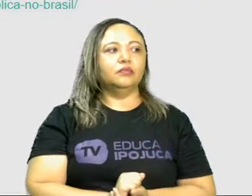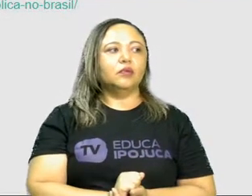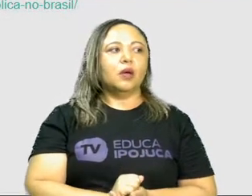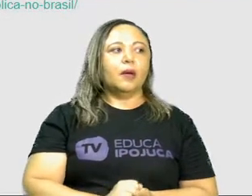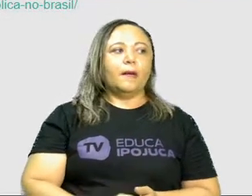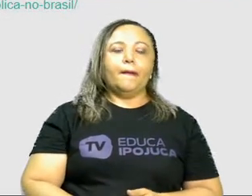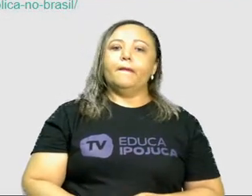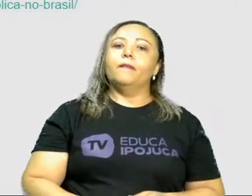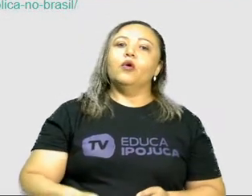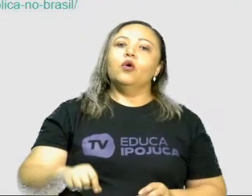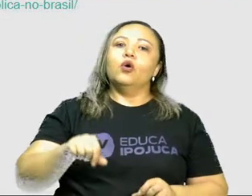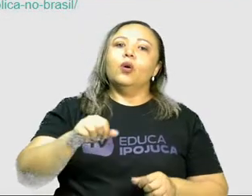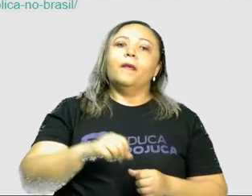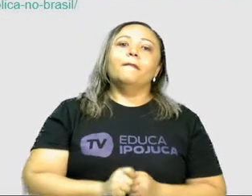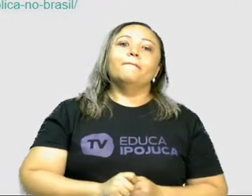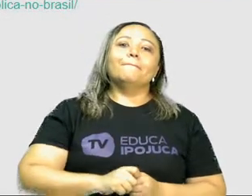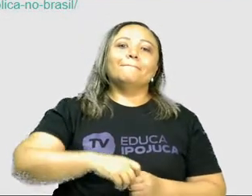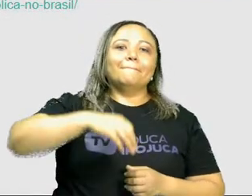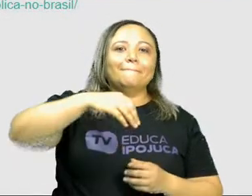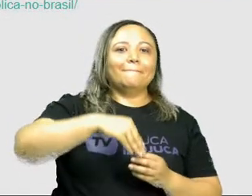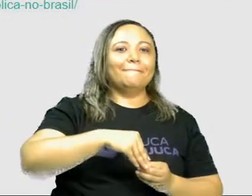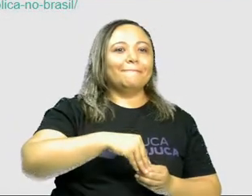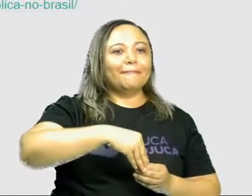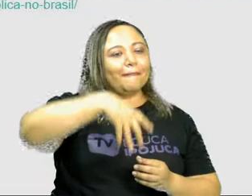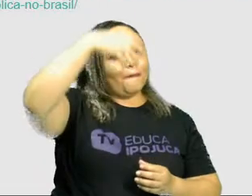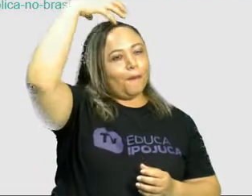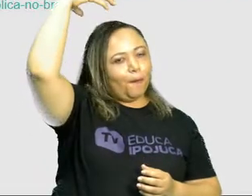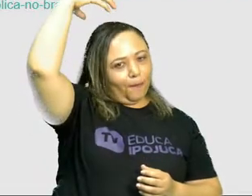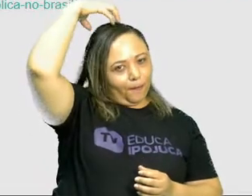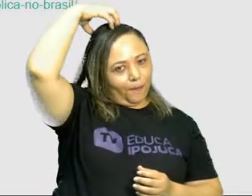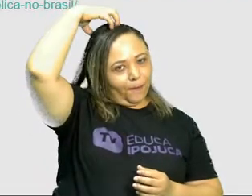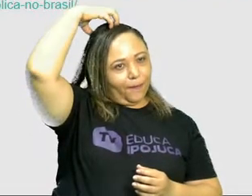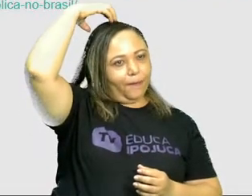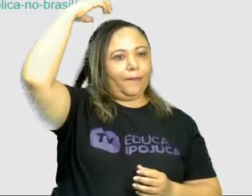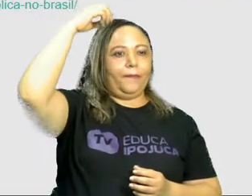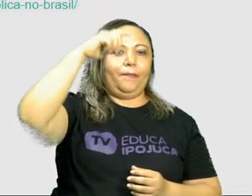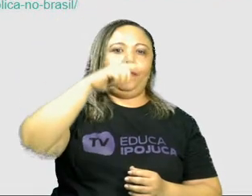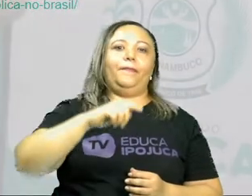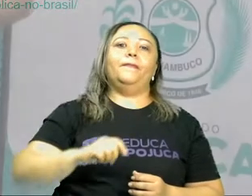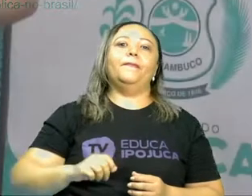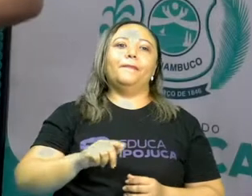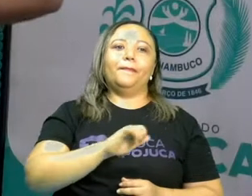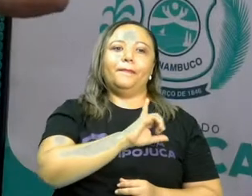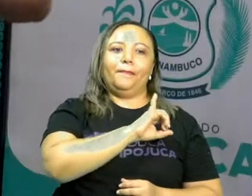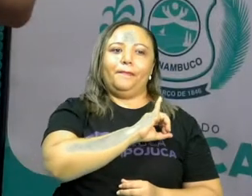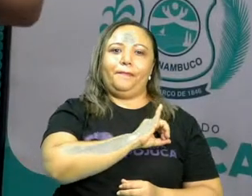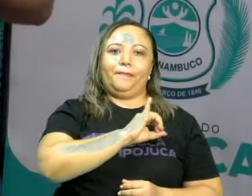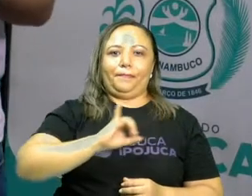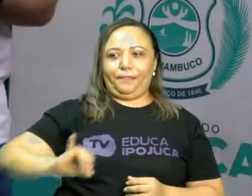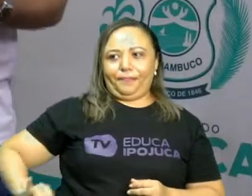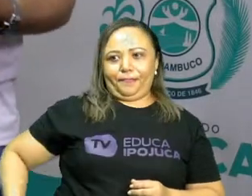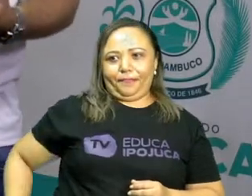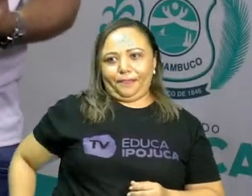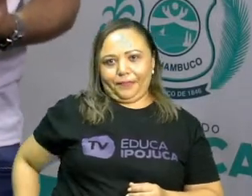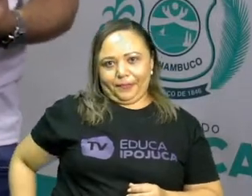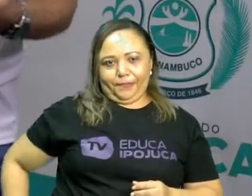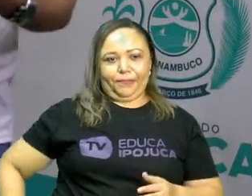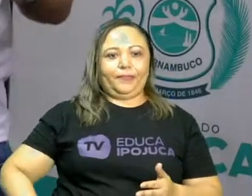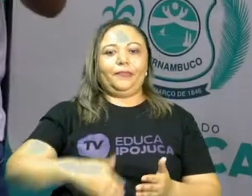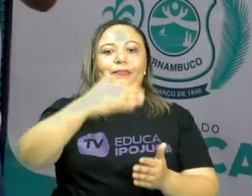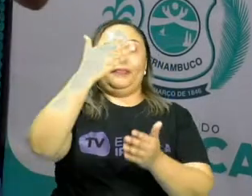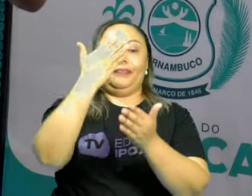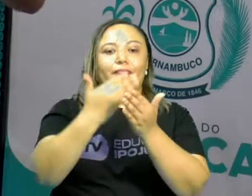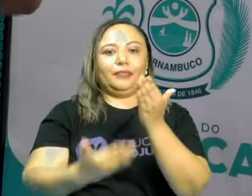Motivos da queda do império. Primeiramente, nós temos que entender que o Brasil, antes de ser uma república,